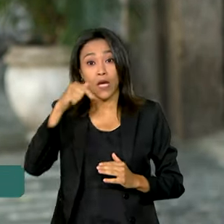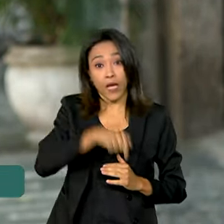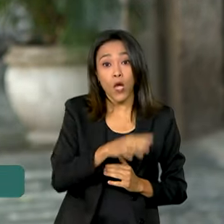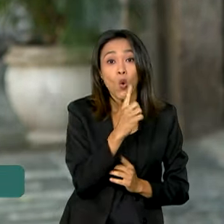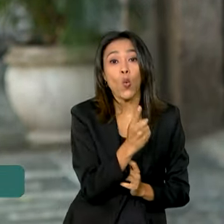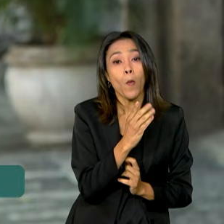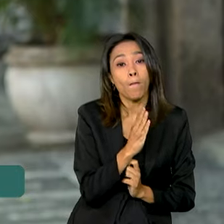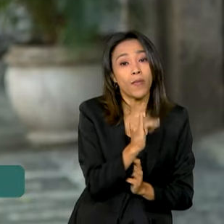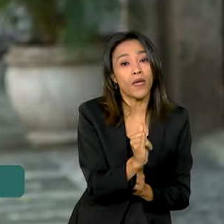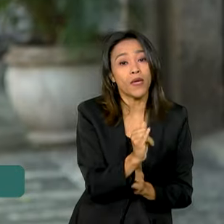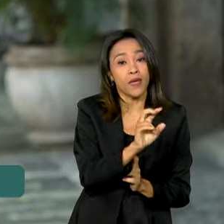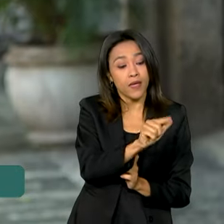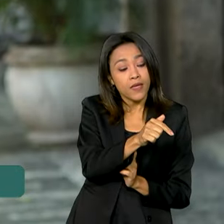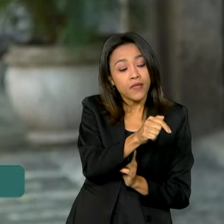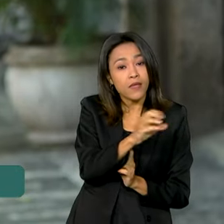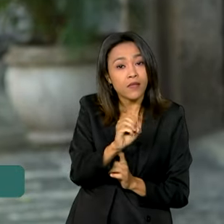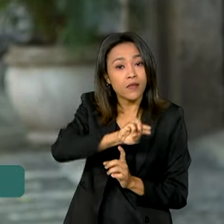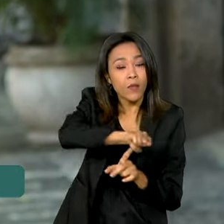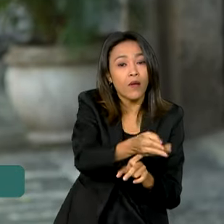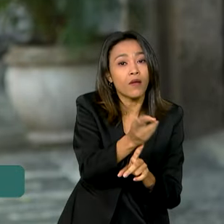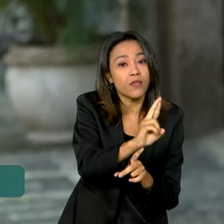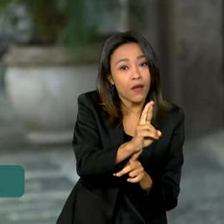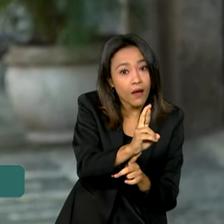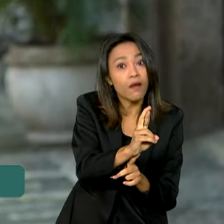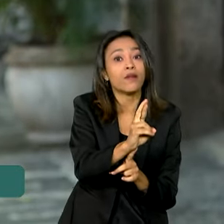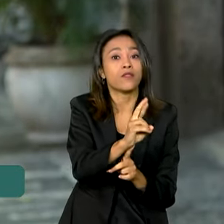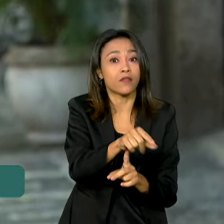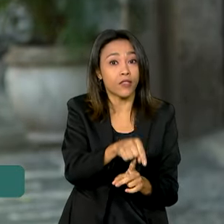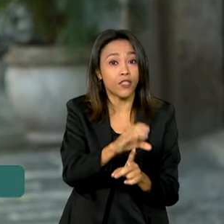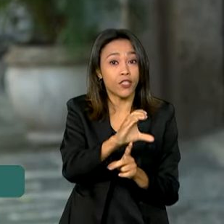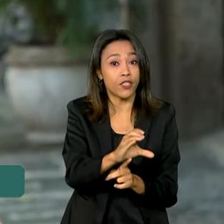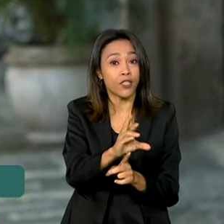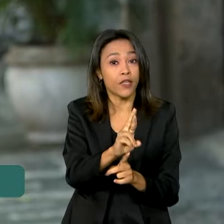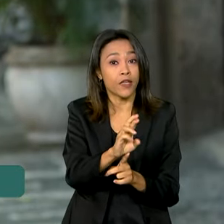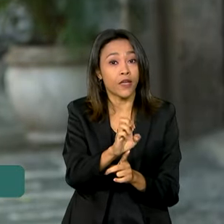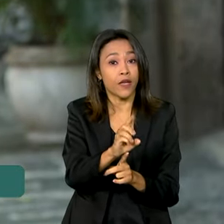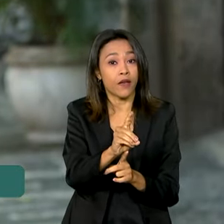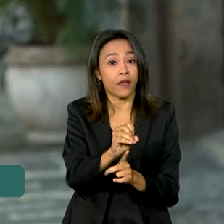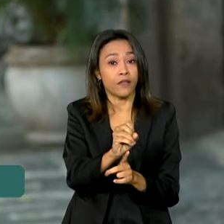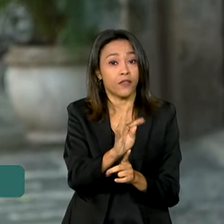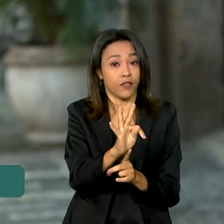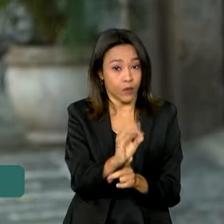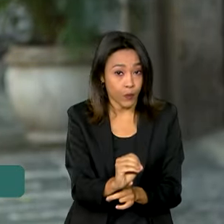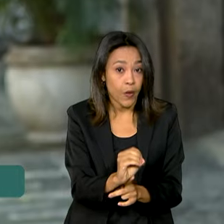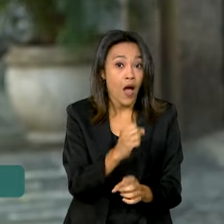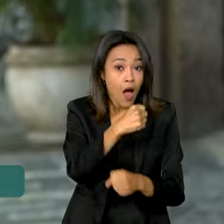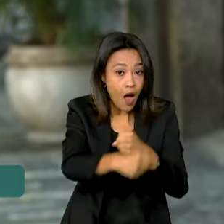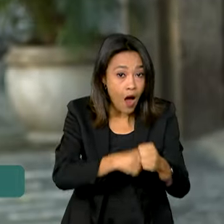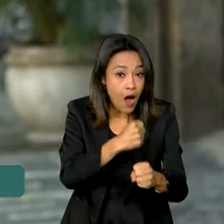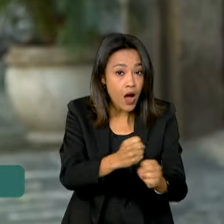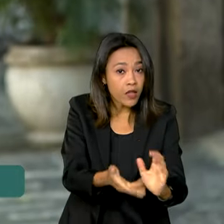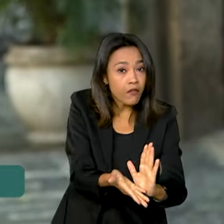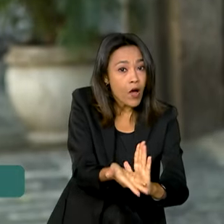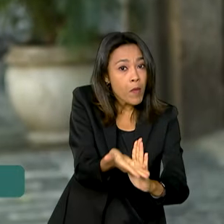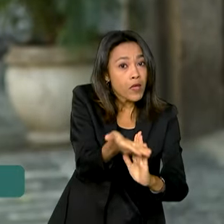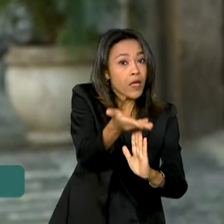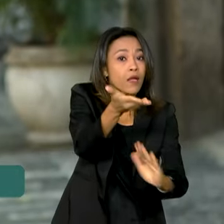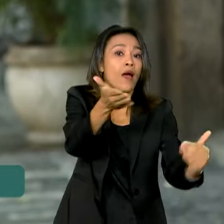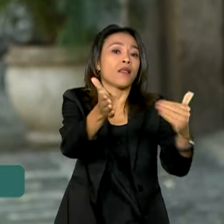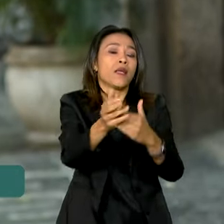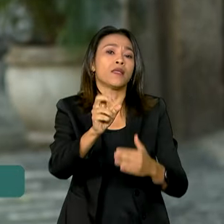,7 bilhão em créditos. A cada ano, os recursos vão aumentando até chegar a R$